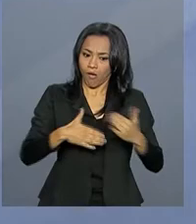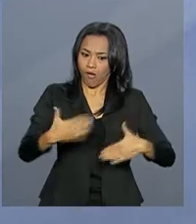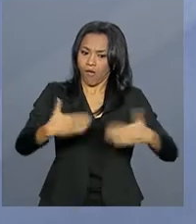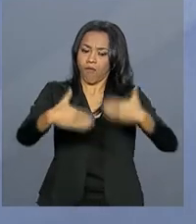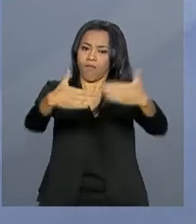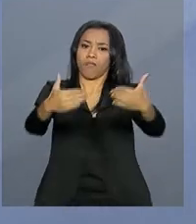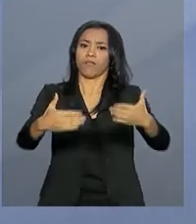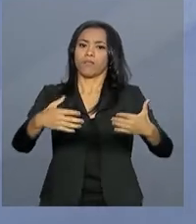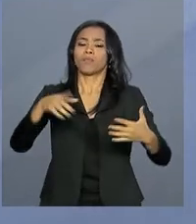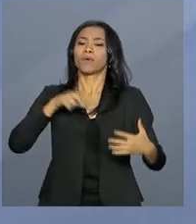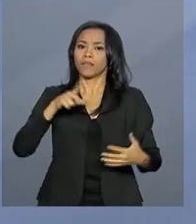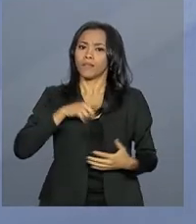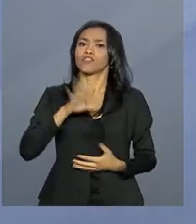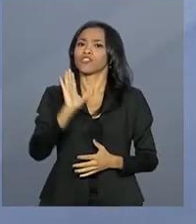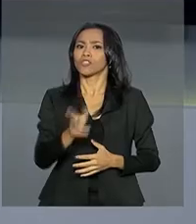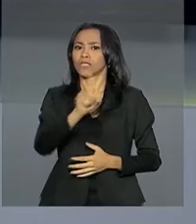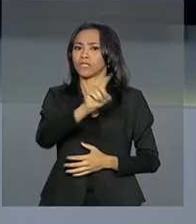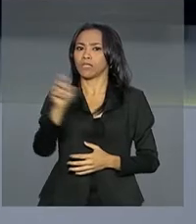em 100%.